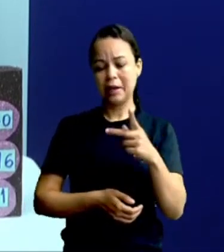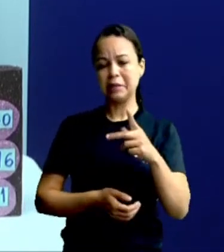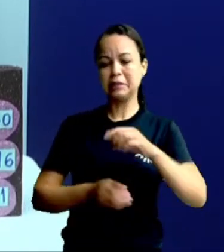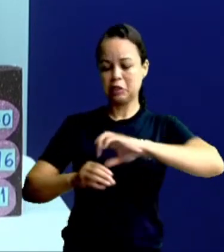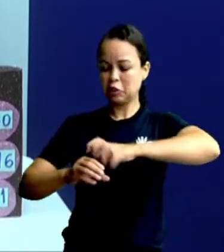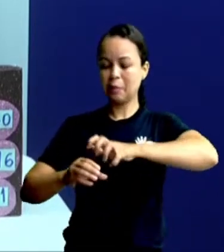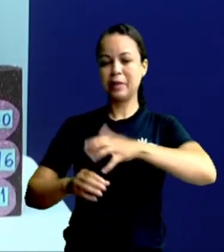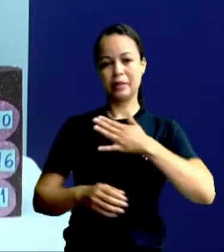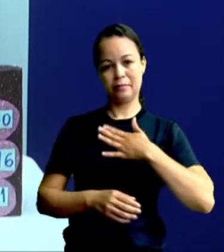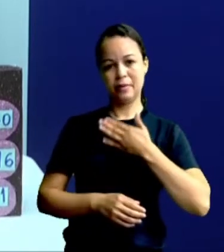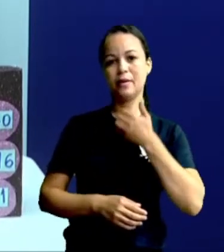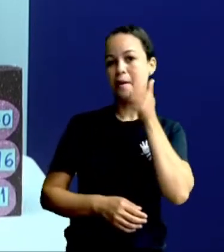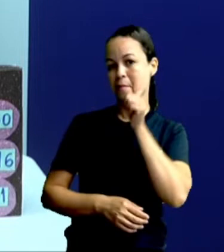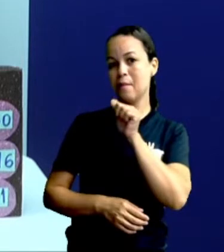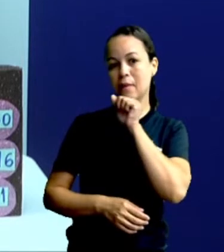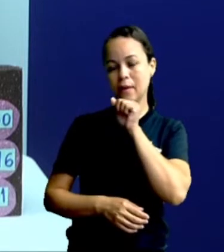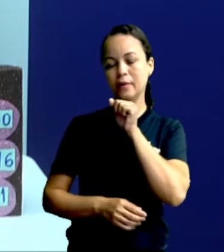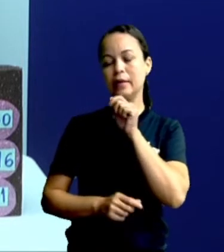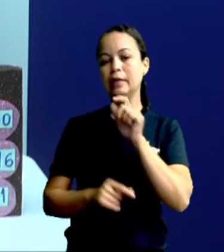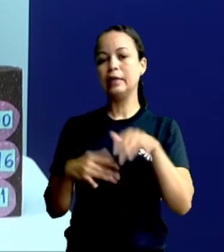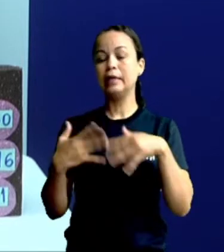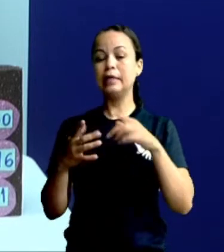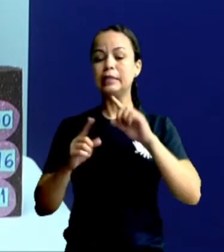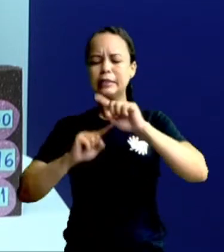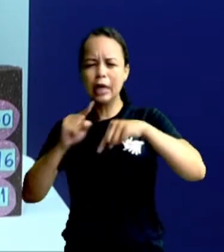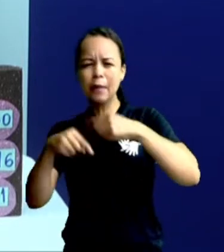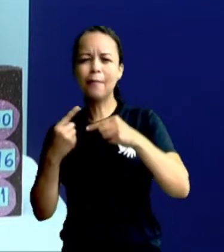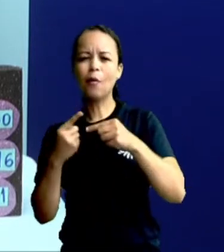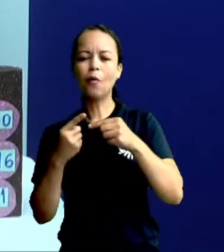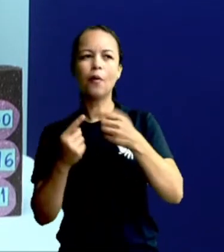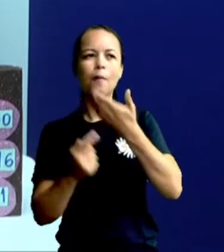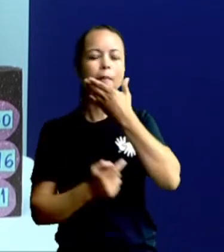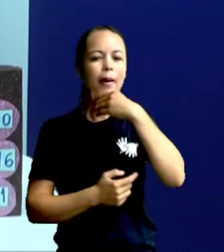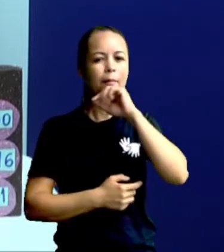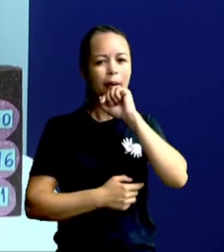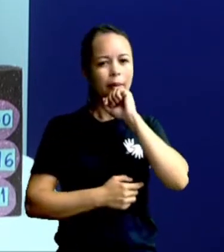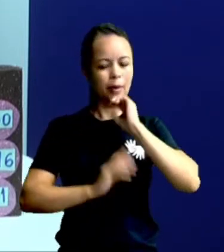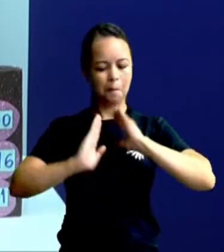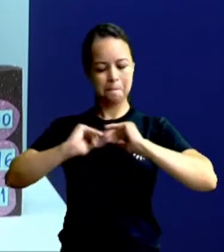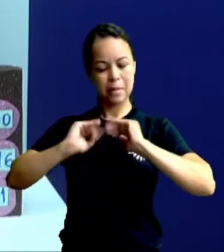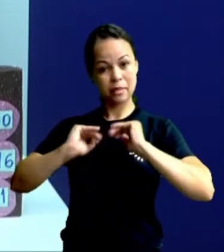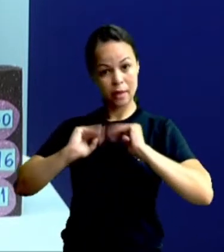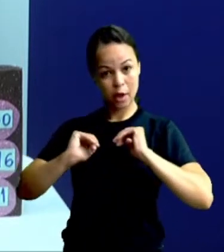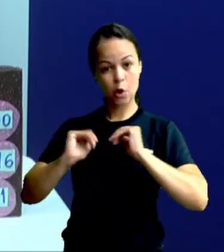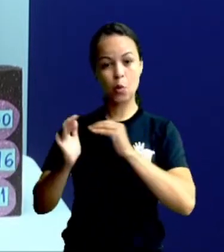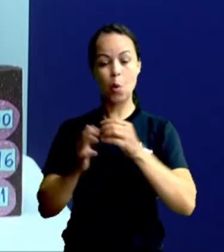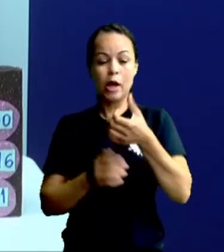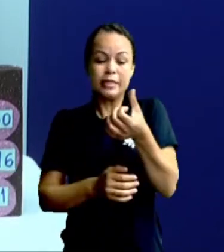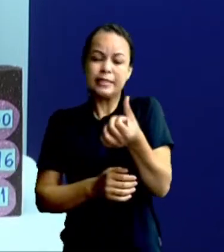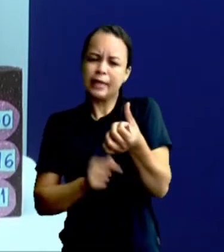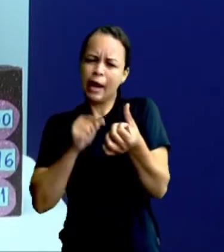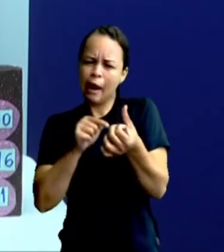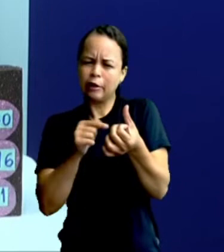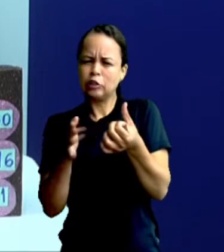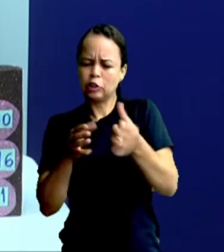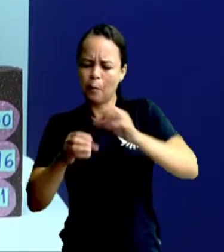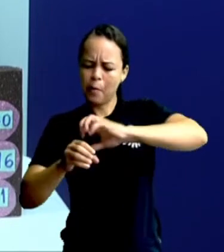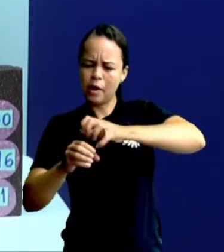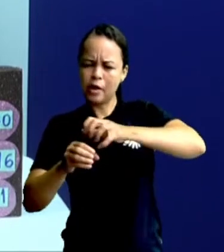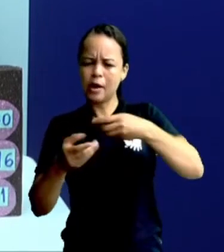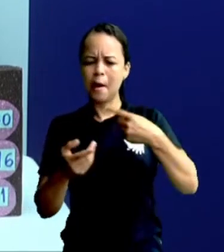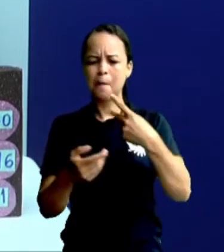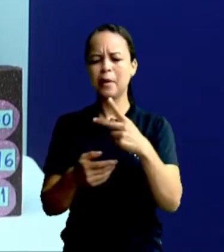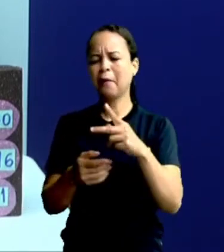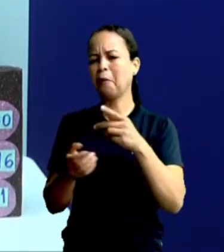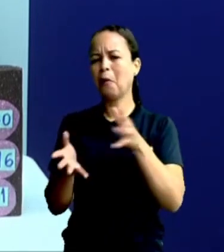e depois o meu pai me pediu 6 tampinhas dessas para